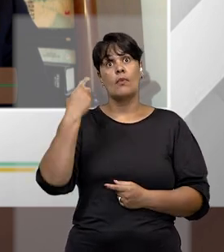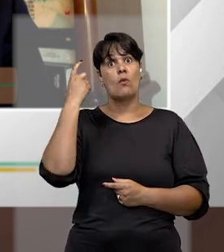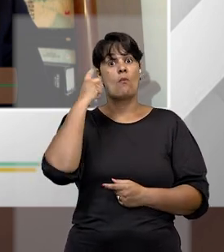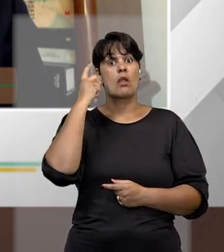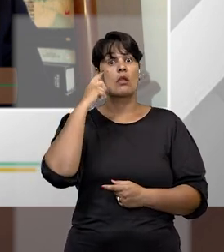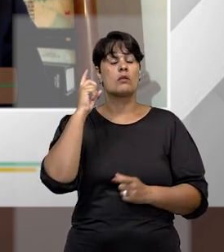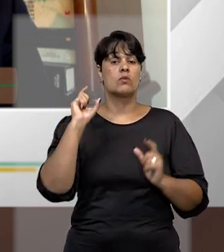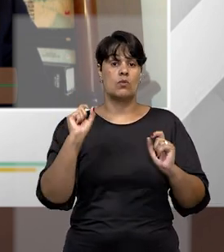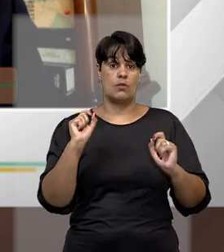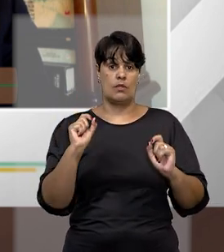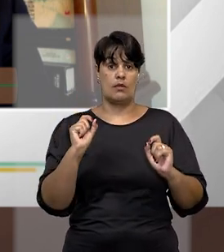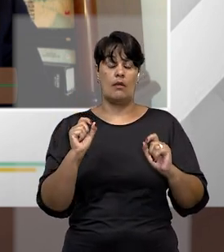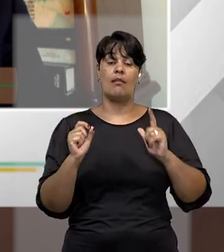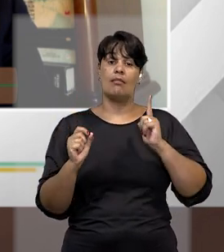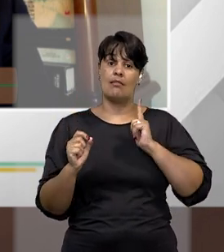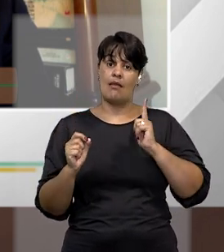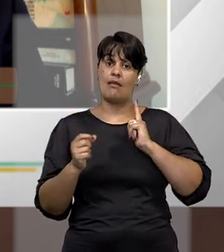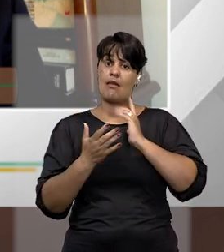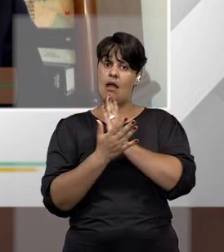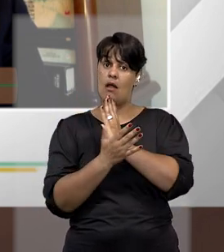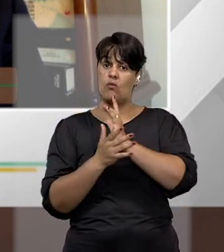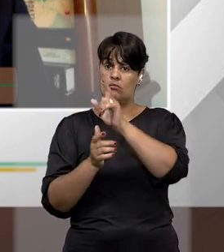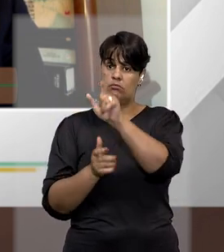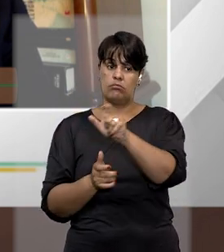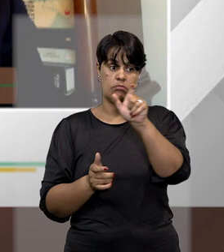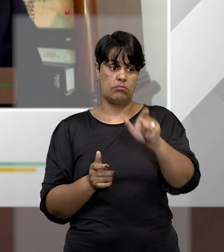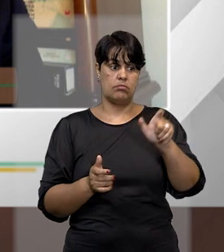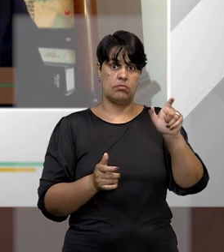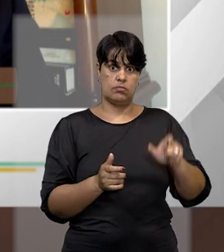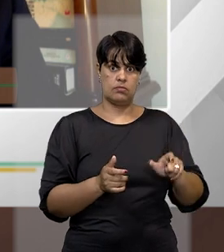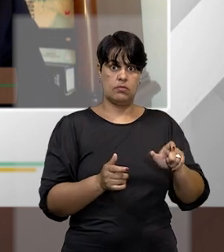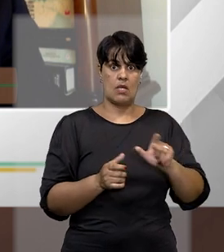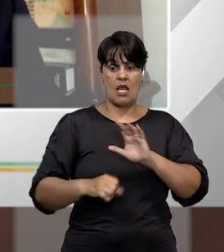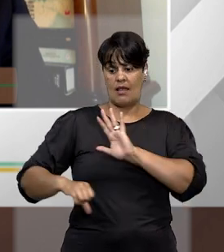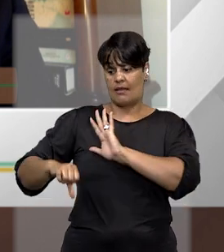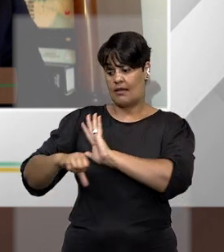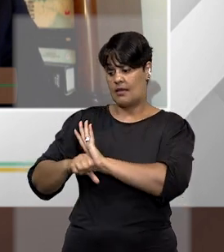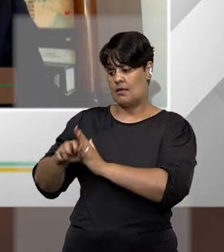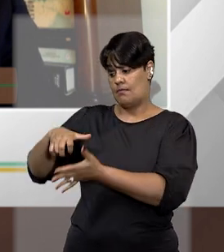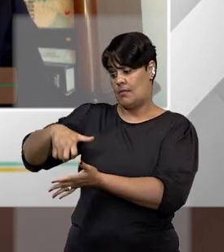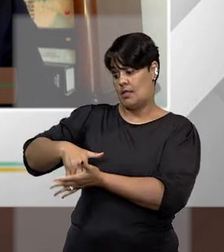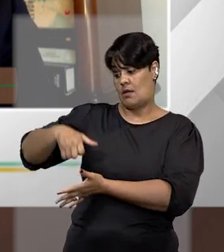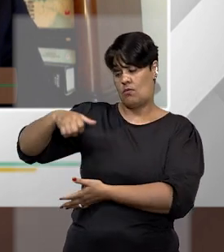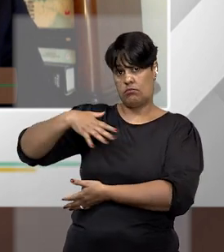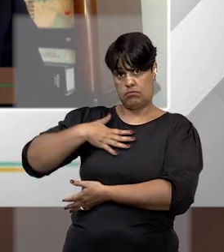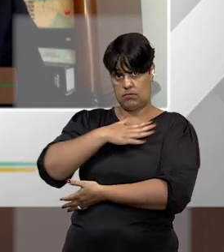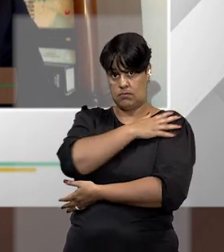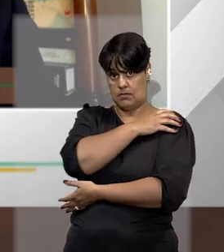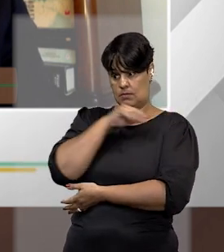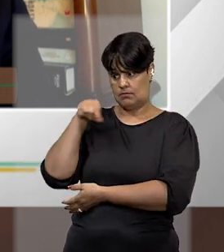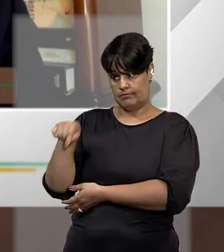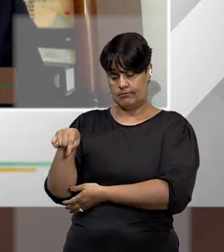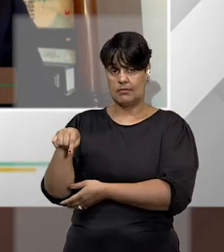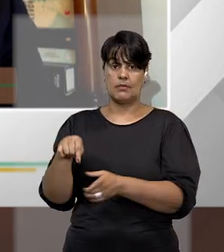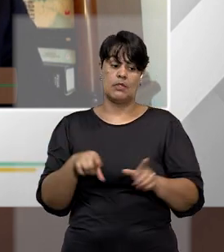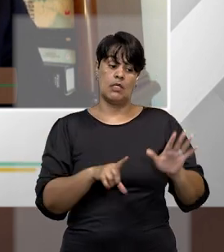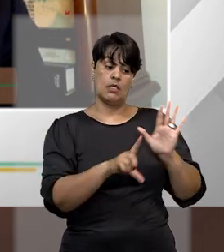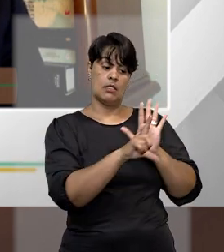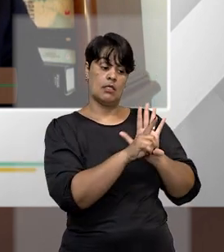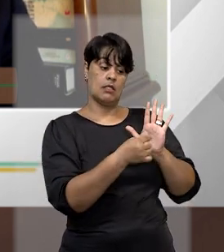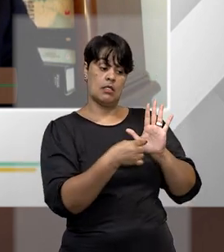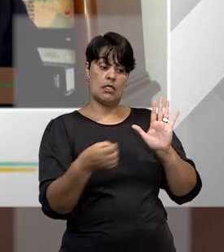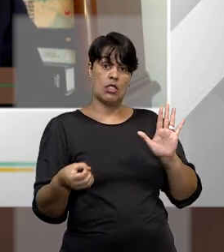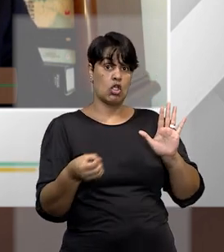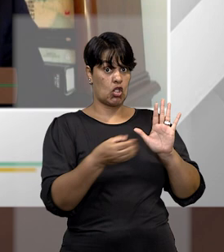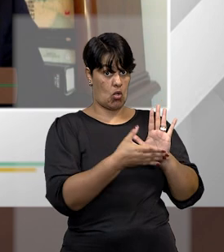entre crimes escritos no Código Penal Militar e crimes da nova lei. Embora não tenha a mesma descrição típica,